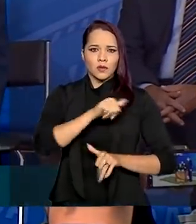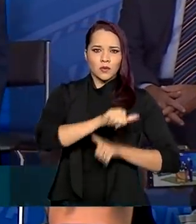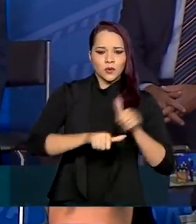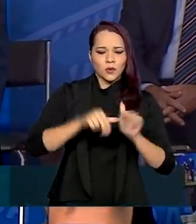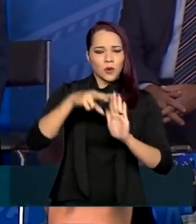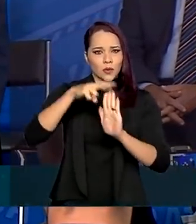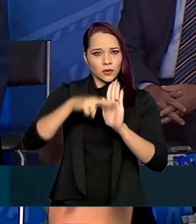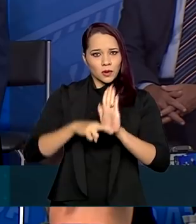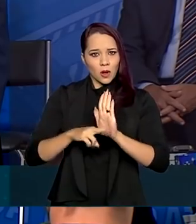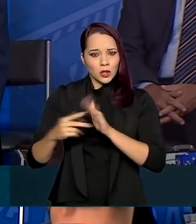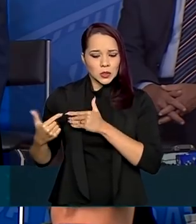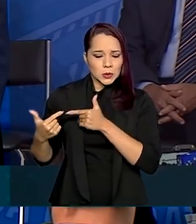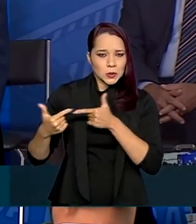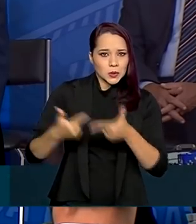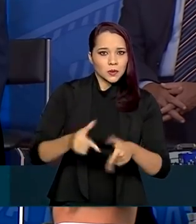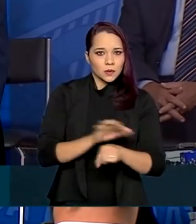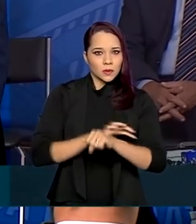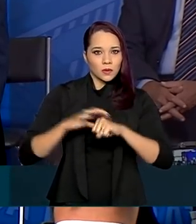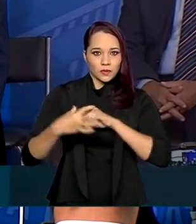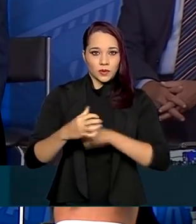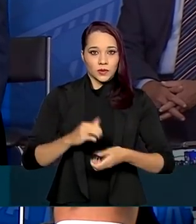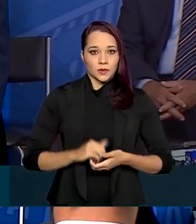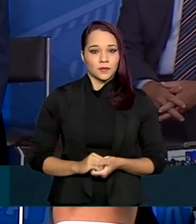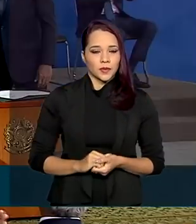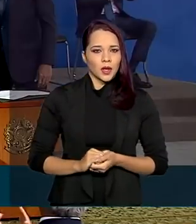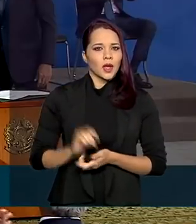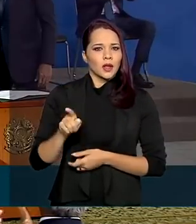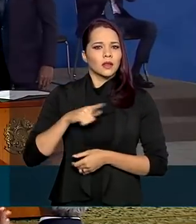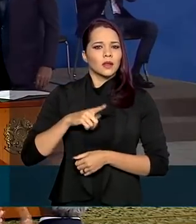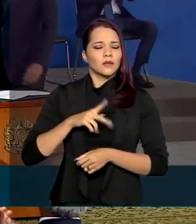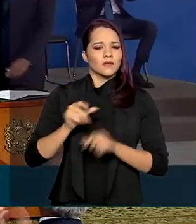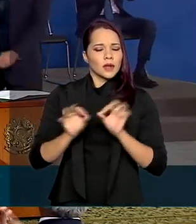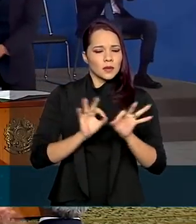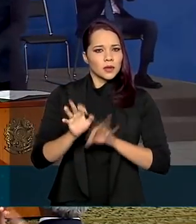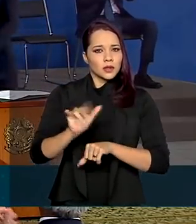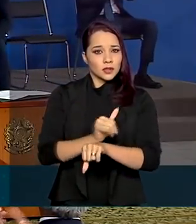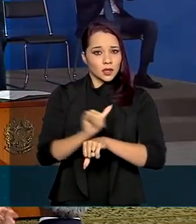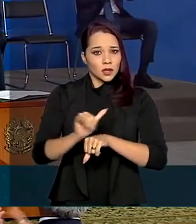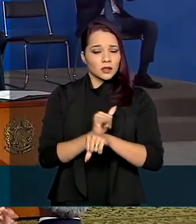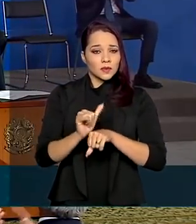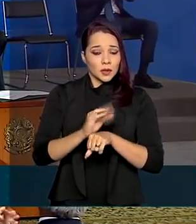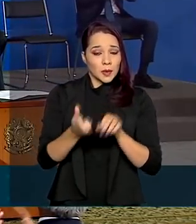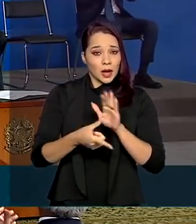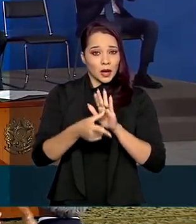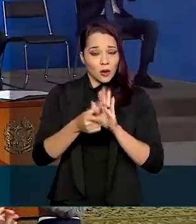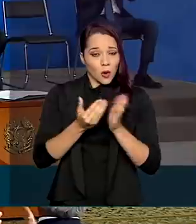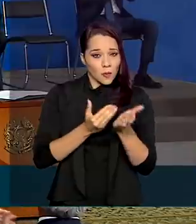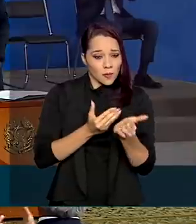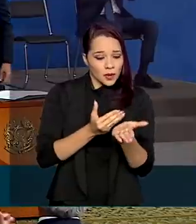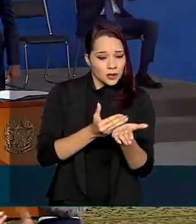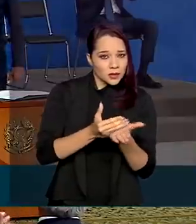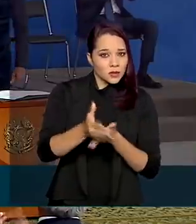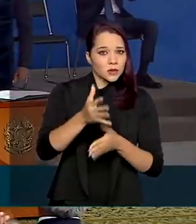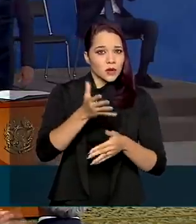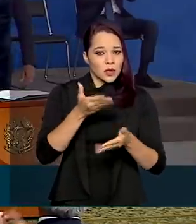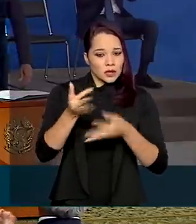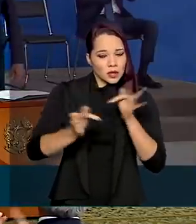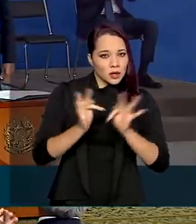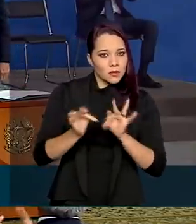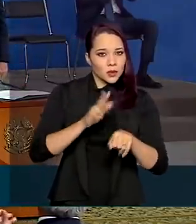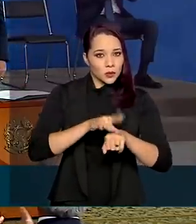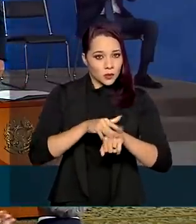protocolo de enfrentamento ao coronavírus, adotando medidas para o tratamento precoce e passou a incentivar a